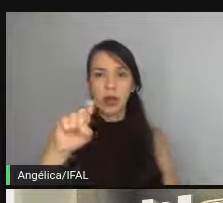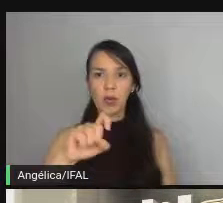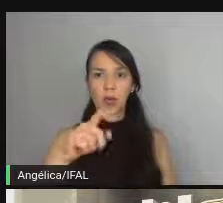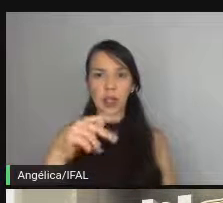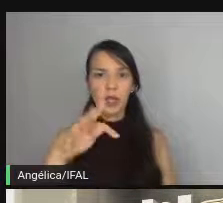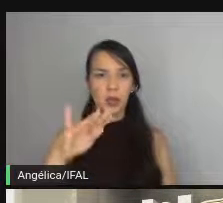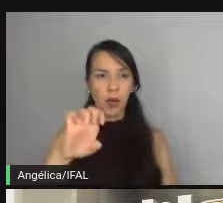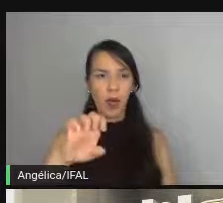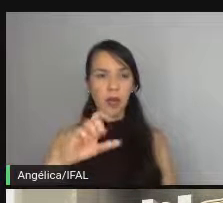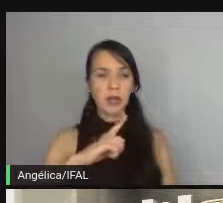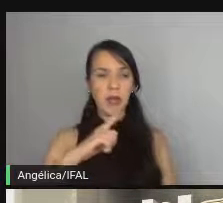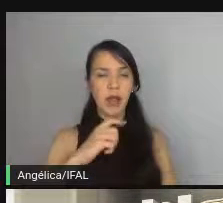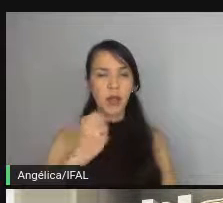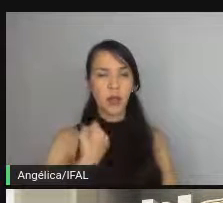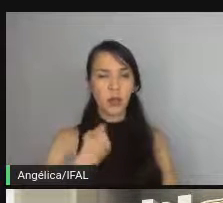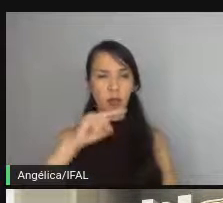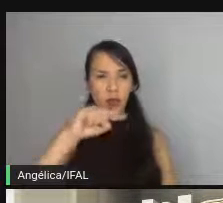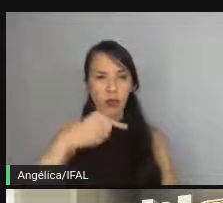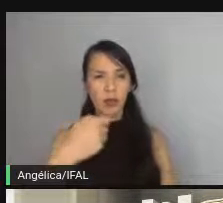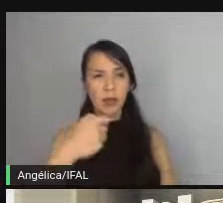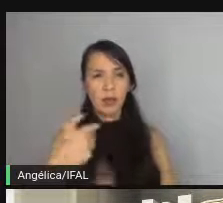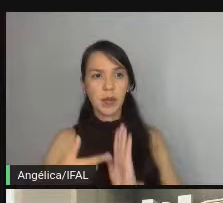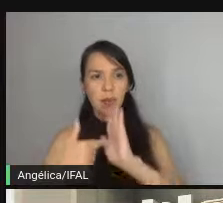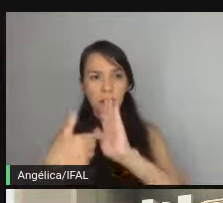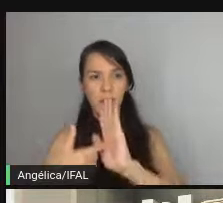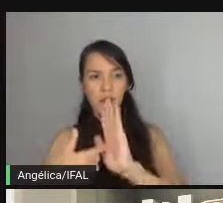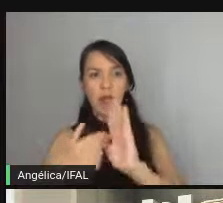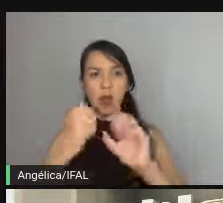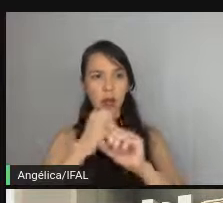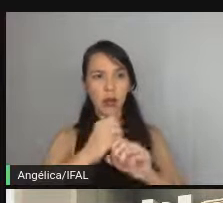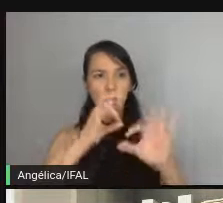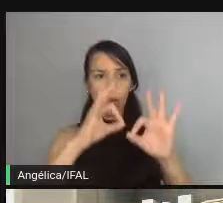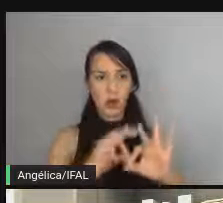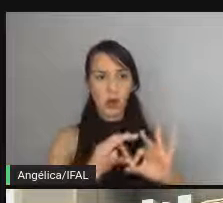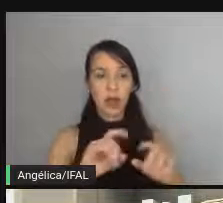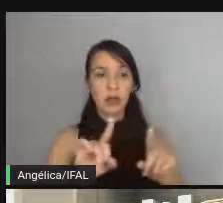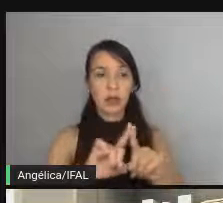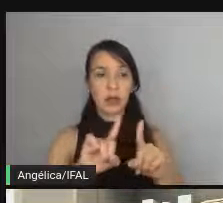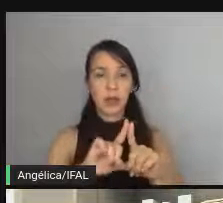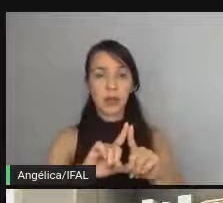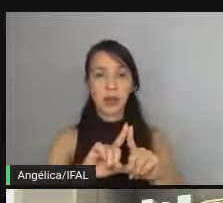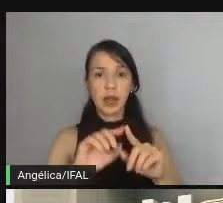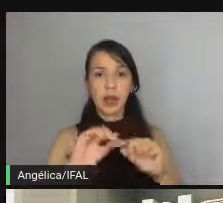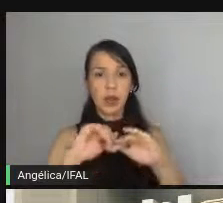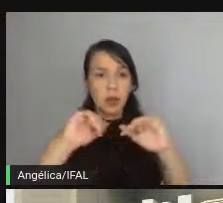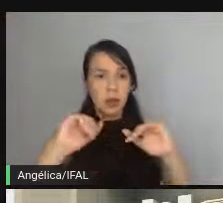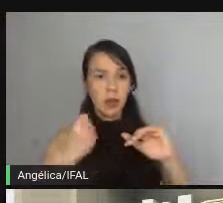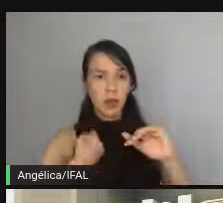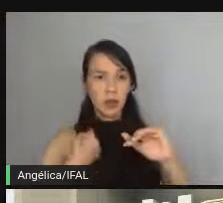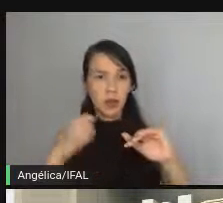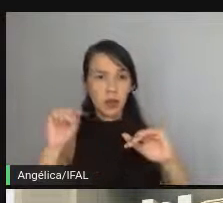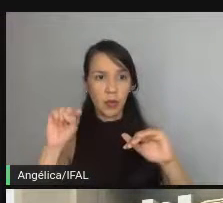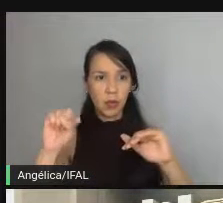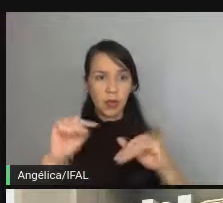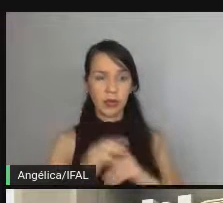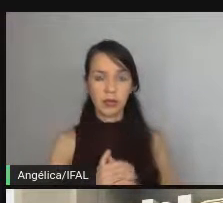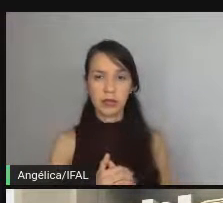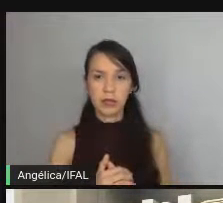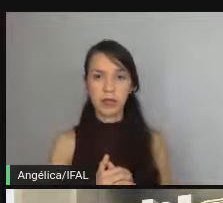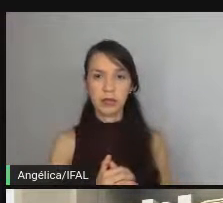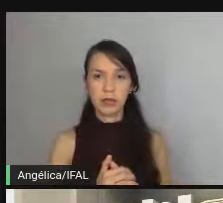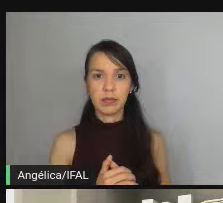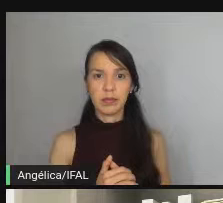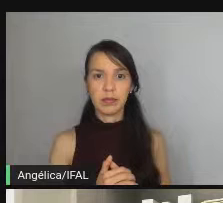separador de vírgula ele tem que retornar o cálculo correto e com o separador ponto jóia